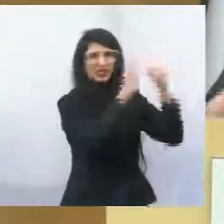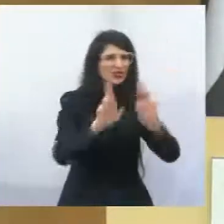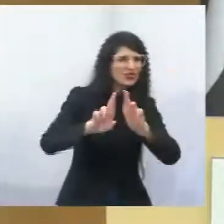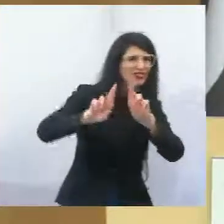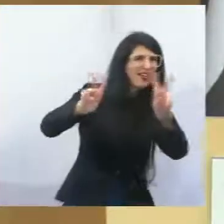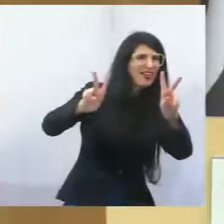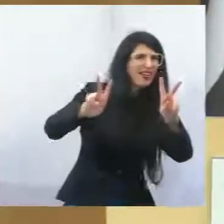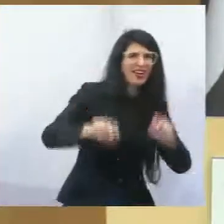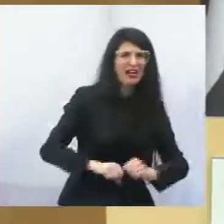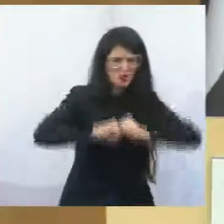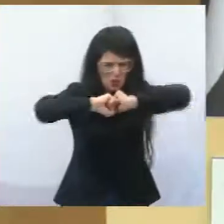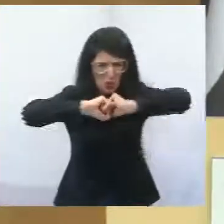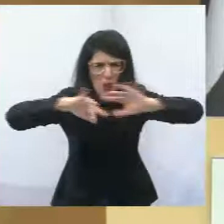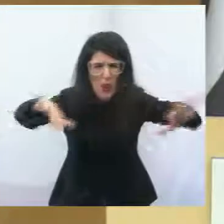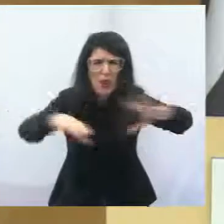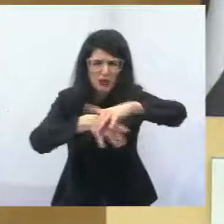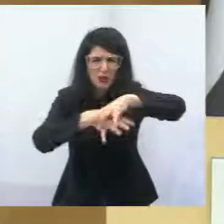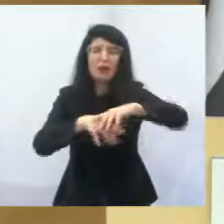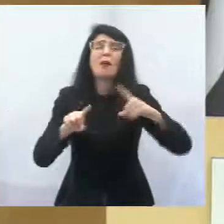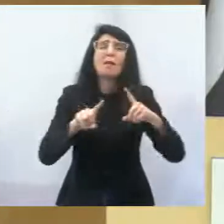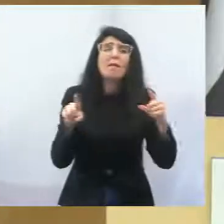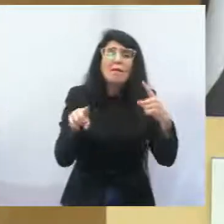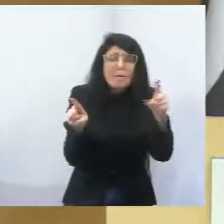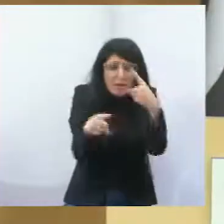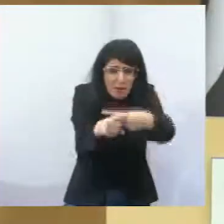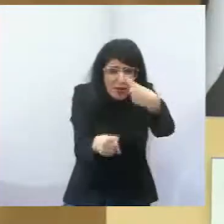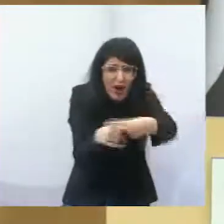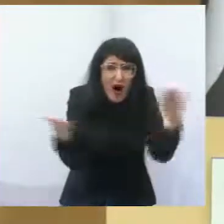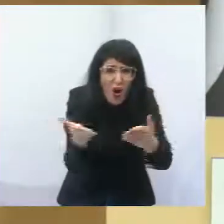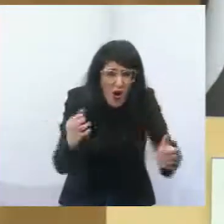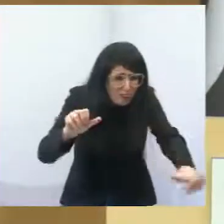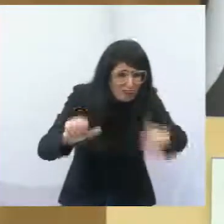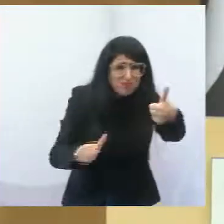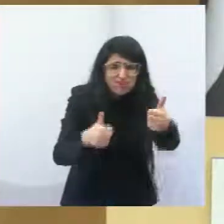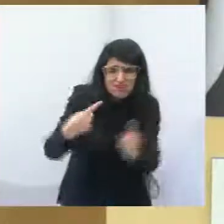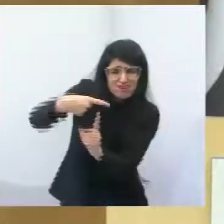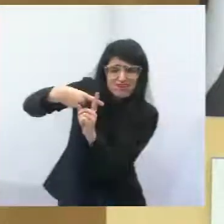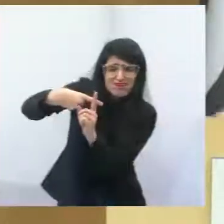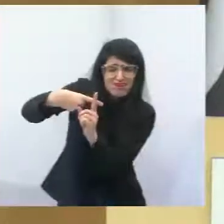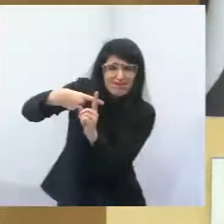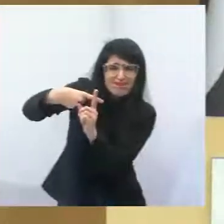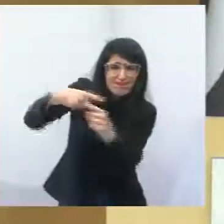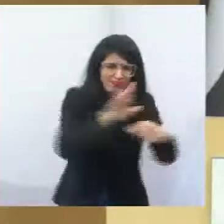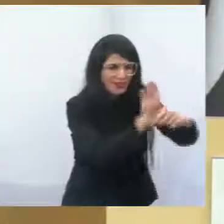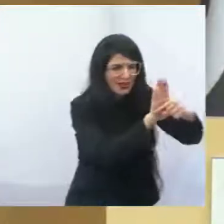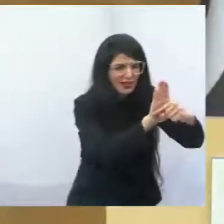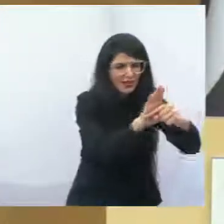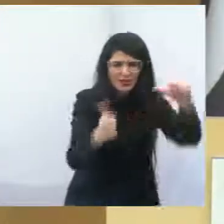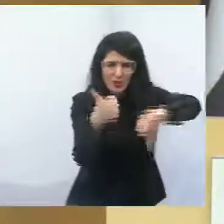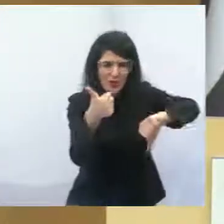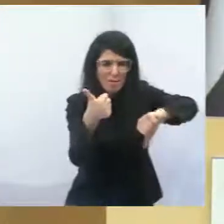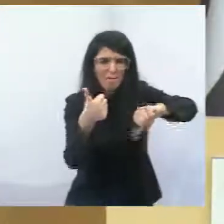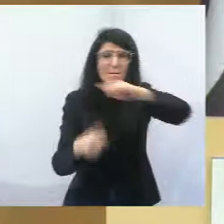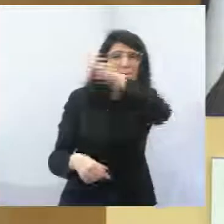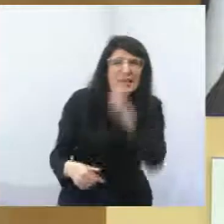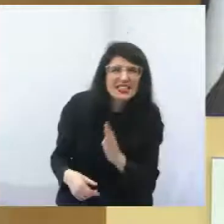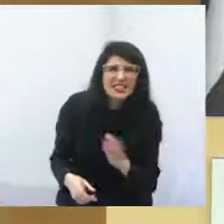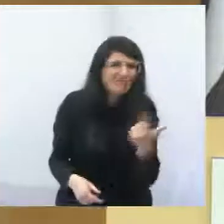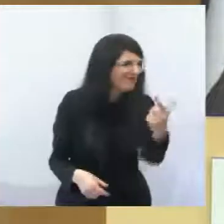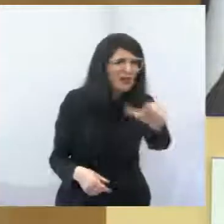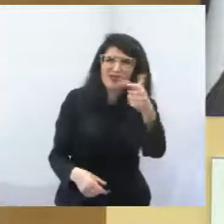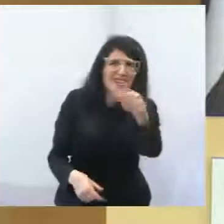diferente? Porque nós precisamos testar mais. O Brasil não testa o Covid. Olha para que vocês tenham uma ideia.